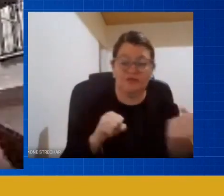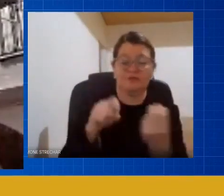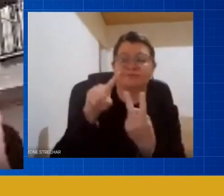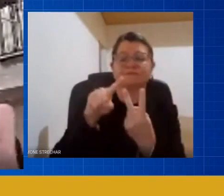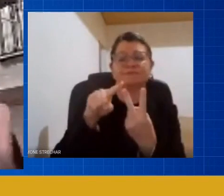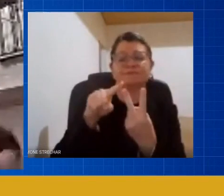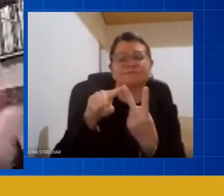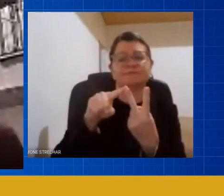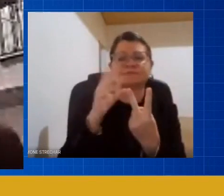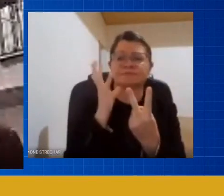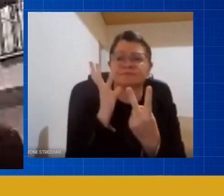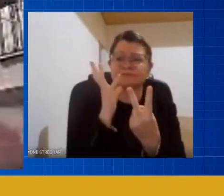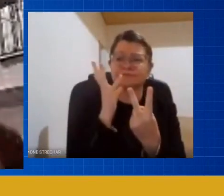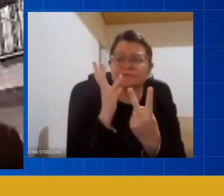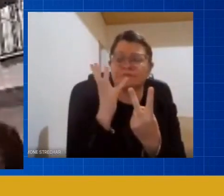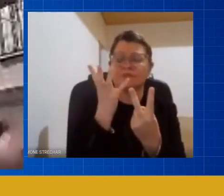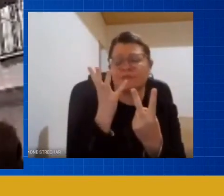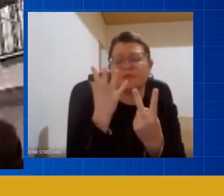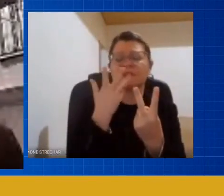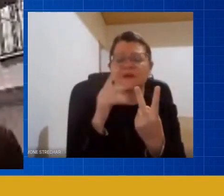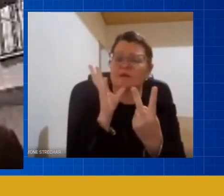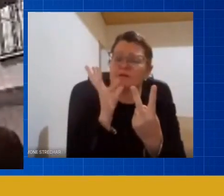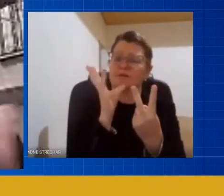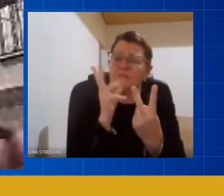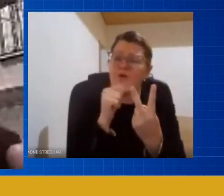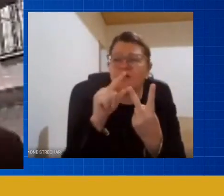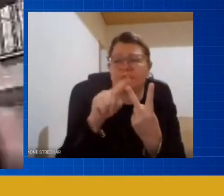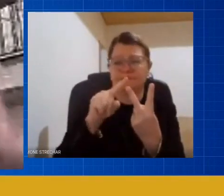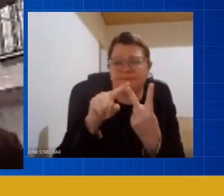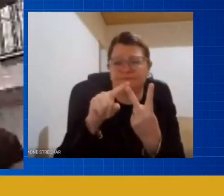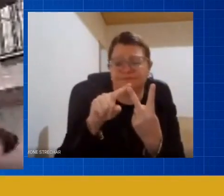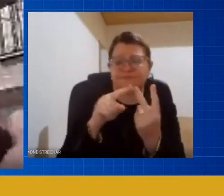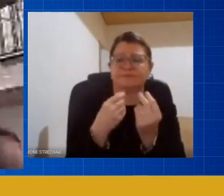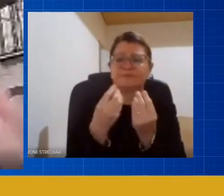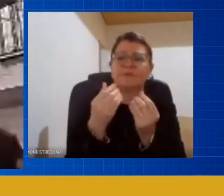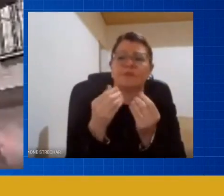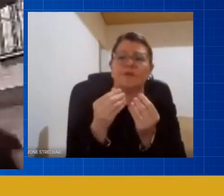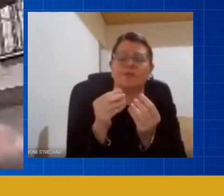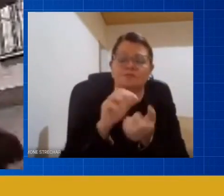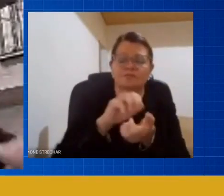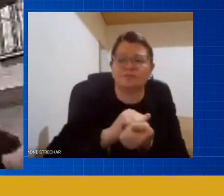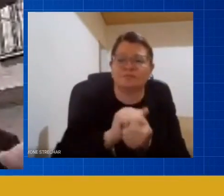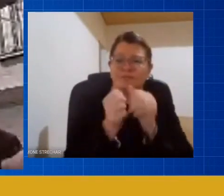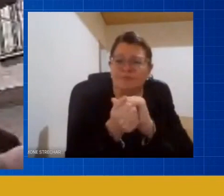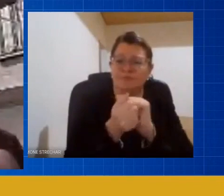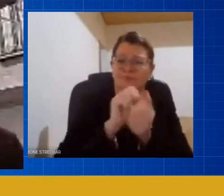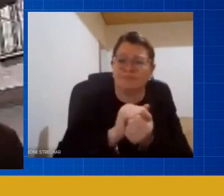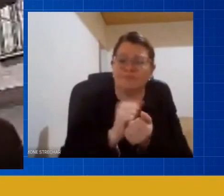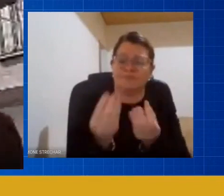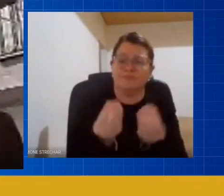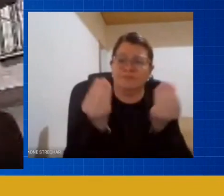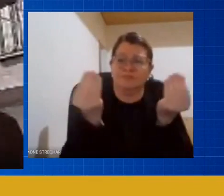lenta e dou um pedaço de argila ou de massinha para cada uma dessas crianças brincar